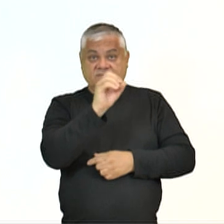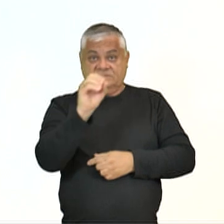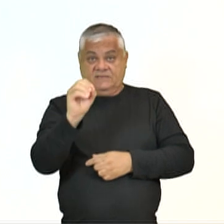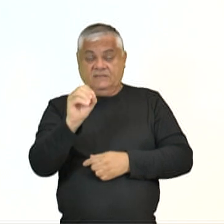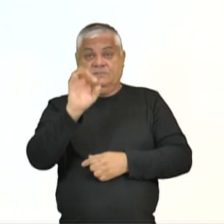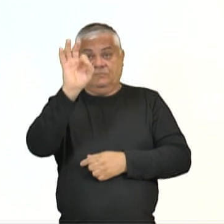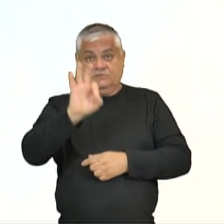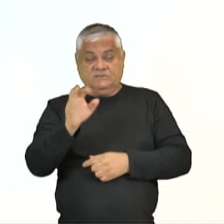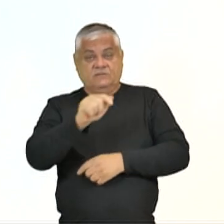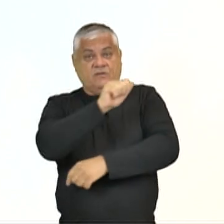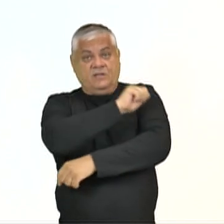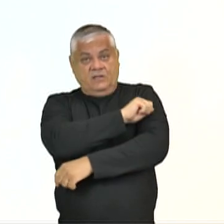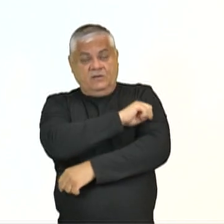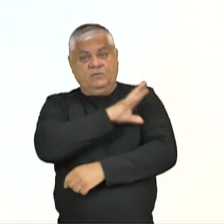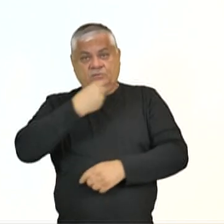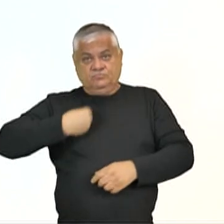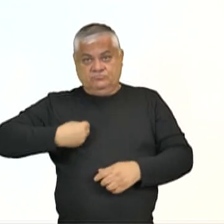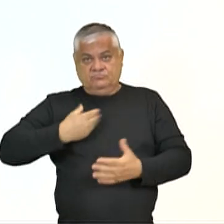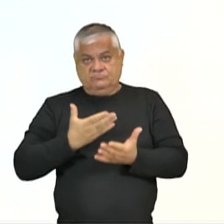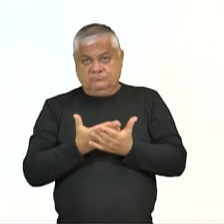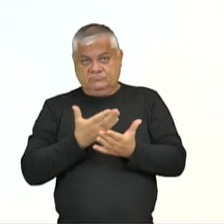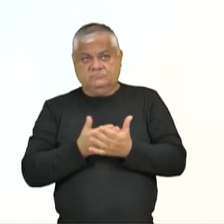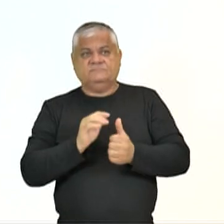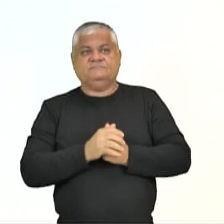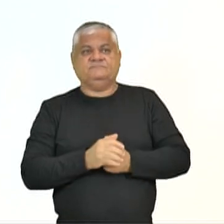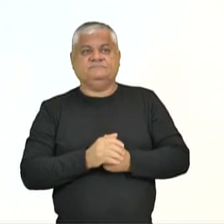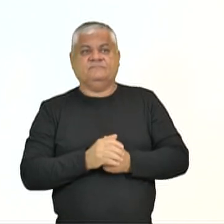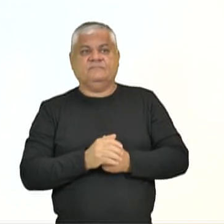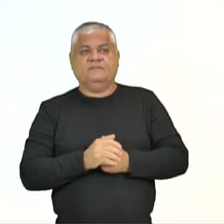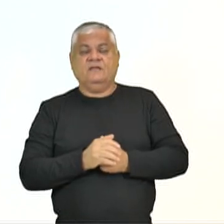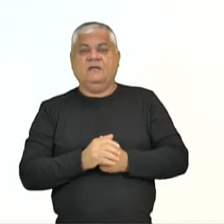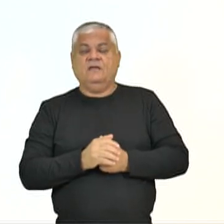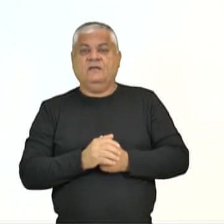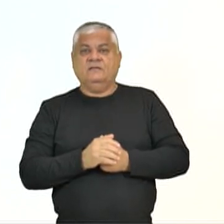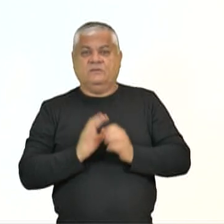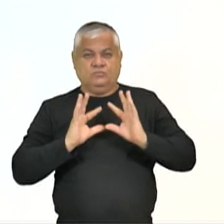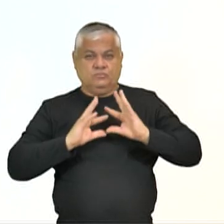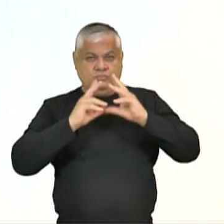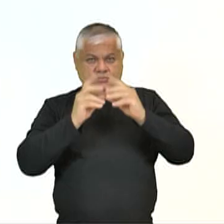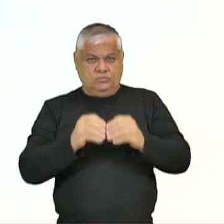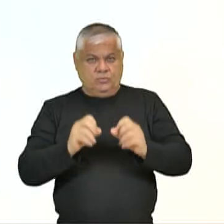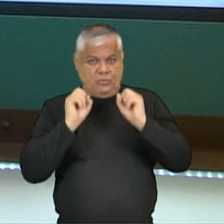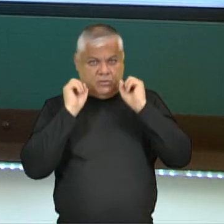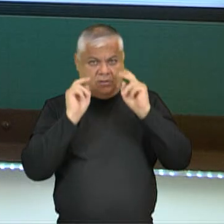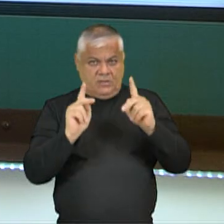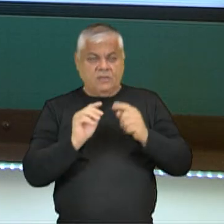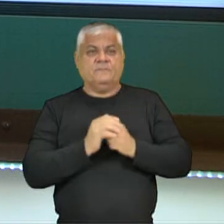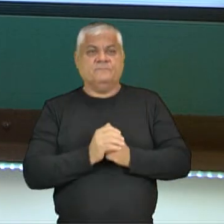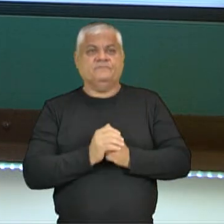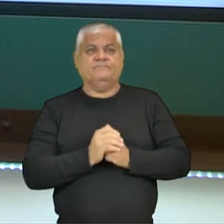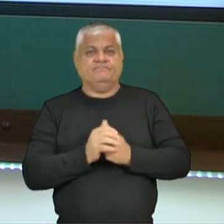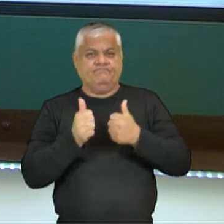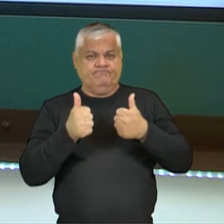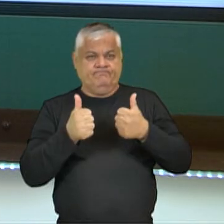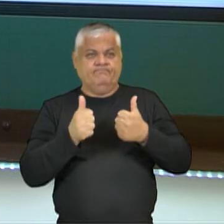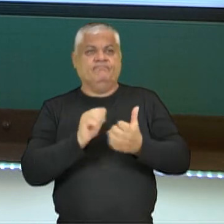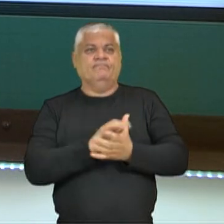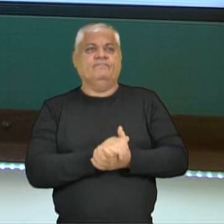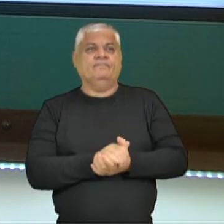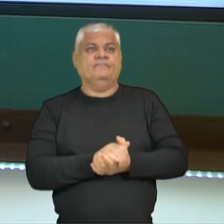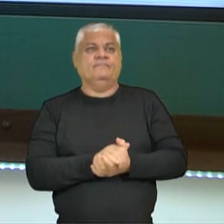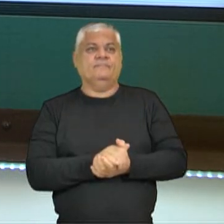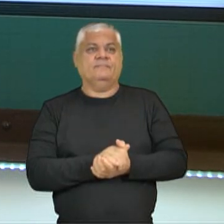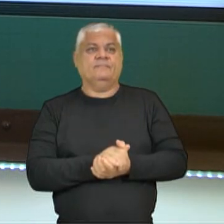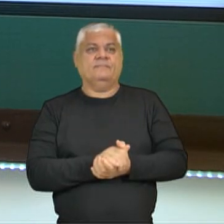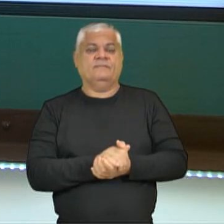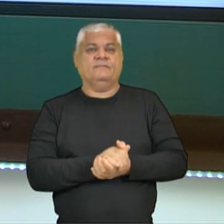alunos compareceram à aula, tá joia? Um inteiro equivale ao todo, né? A todos os alunos, tá bom? Então, tá